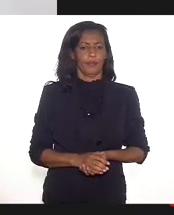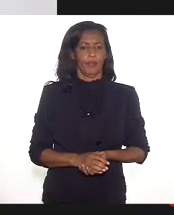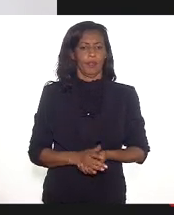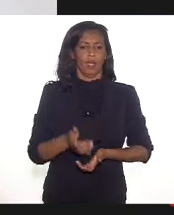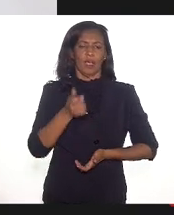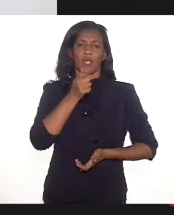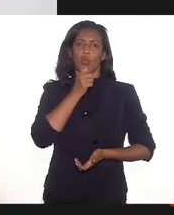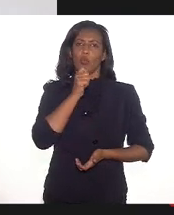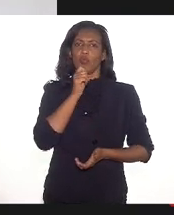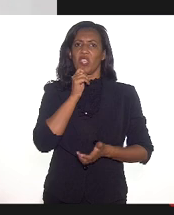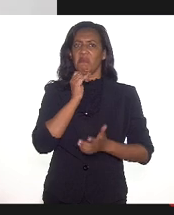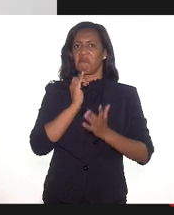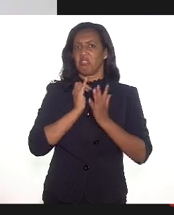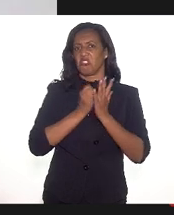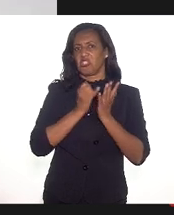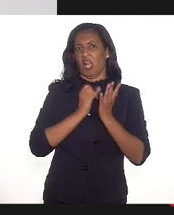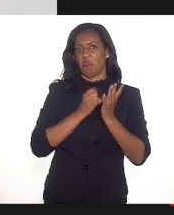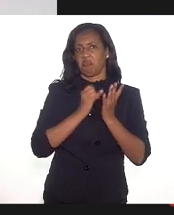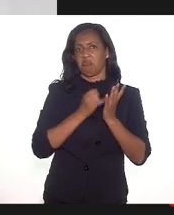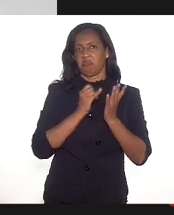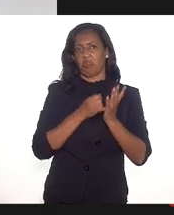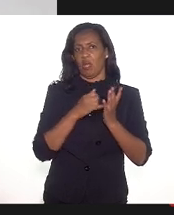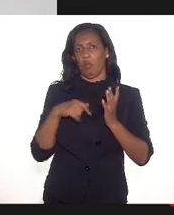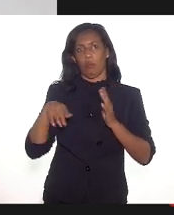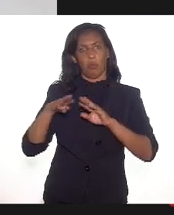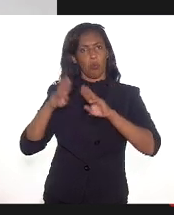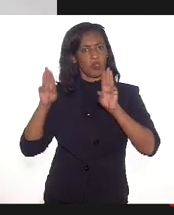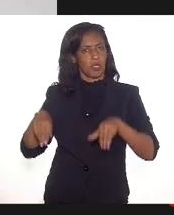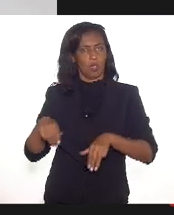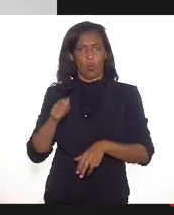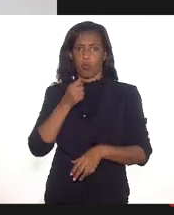tem visto editais para museus.